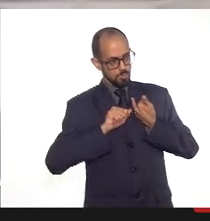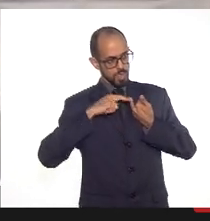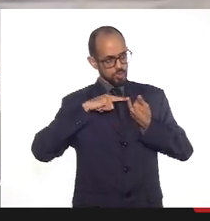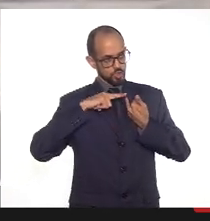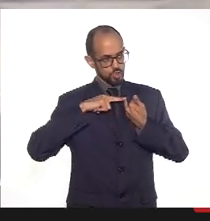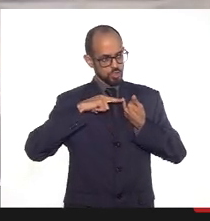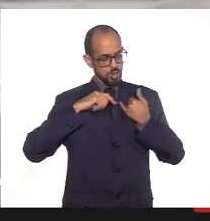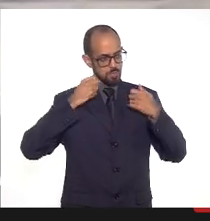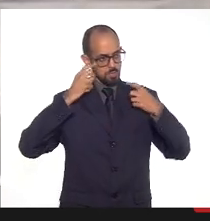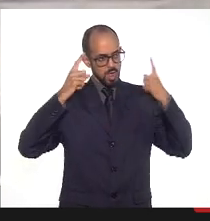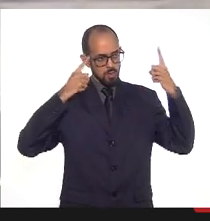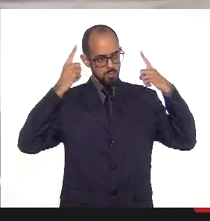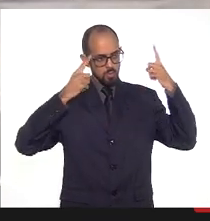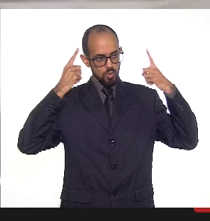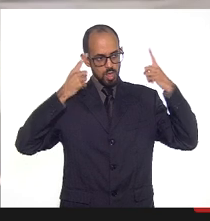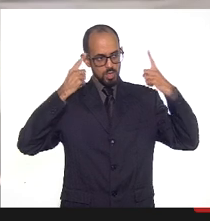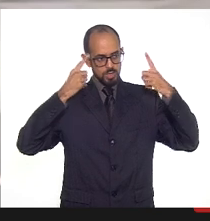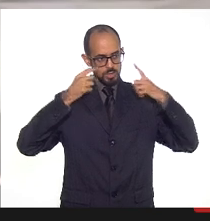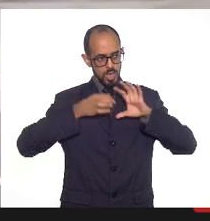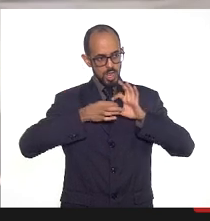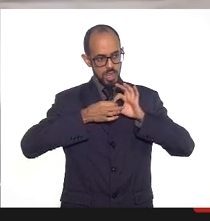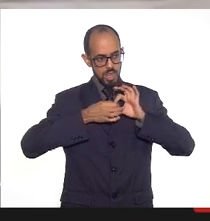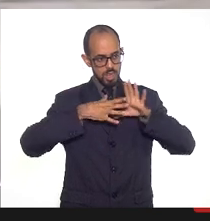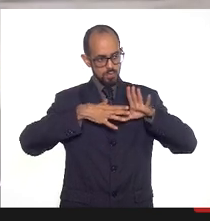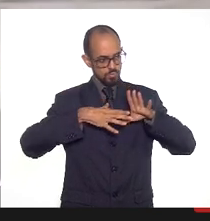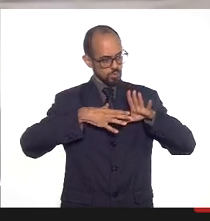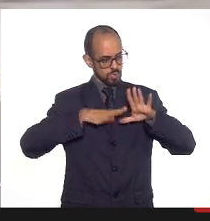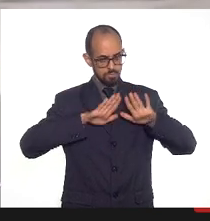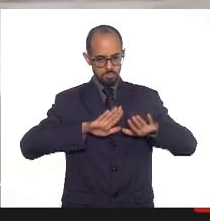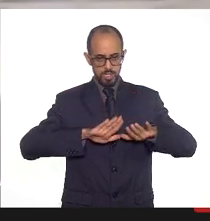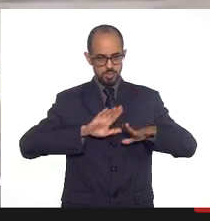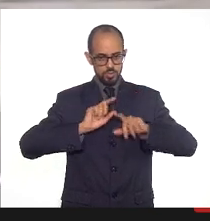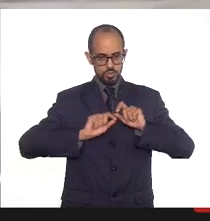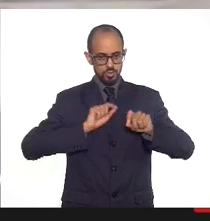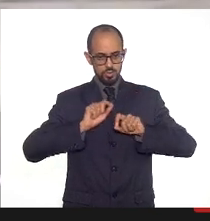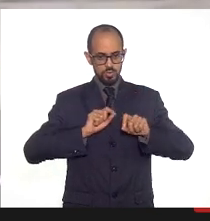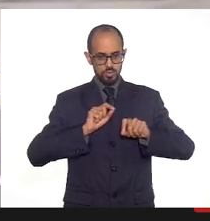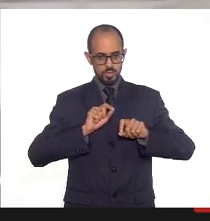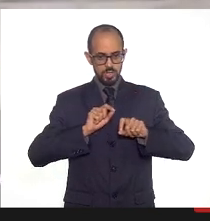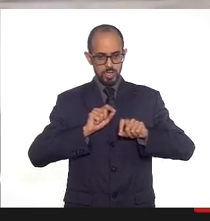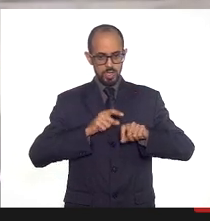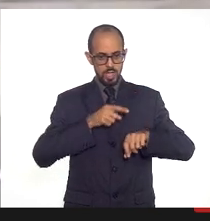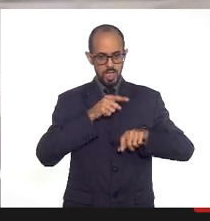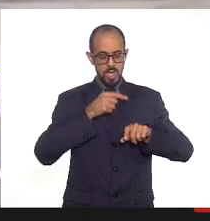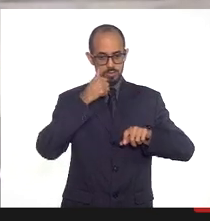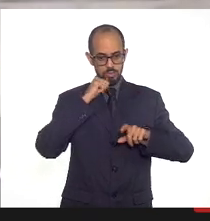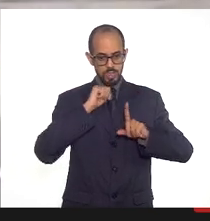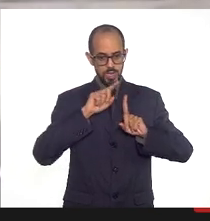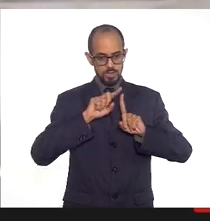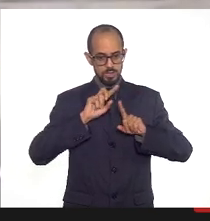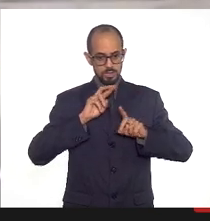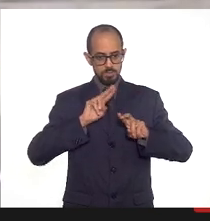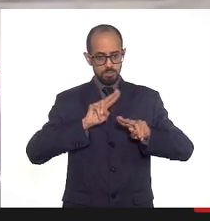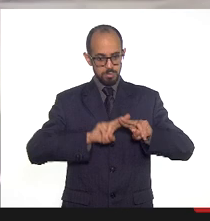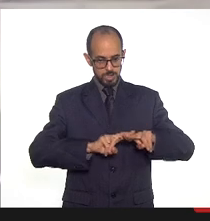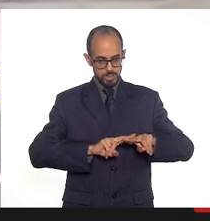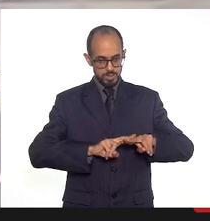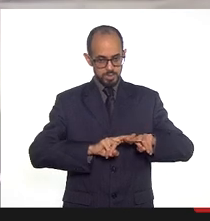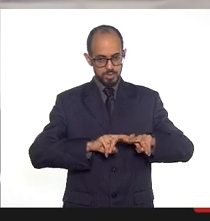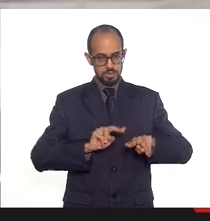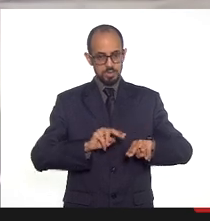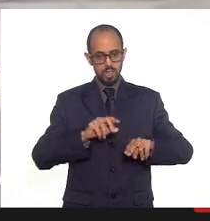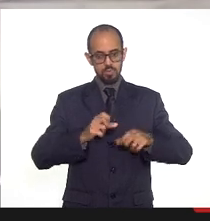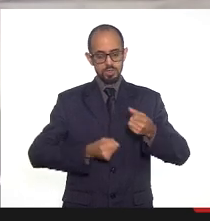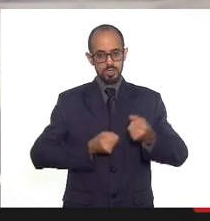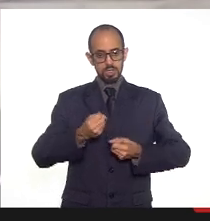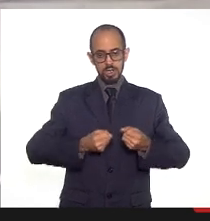disposição, uma ambulância e não... E as presas estariam sendo transferidas através dos carros da